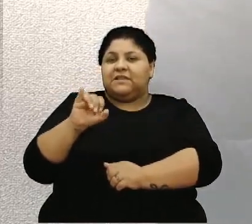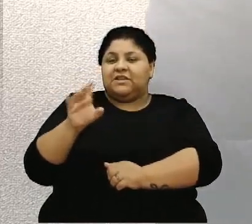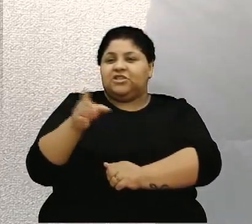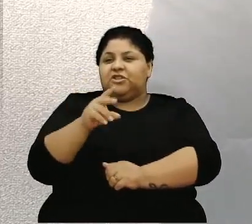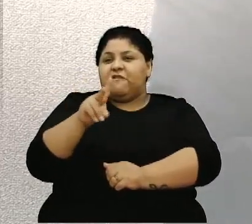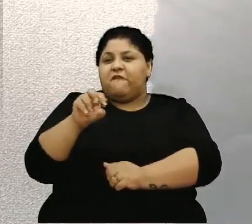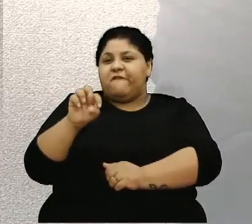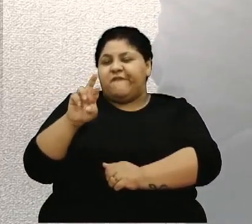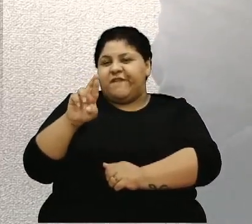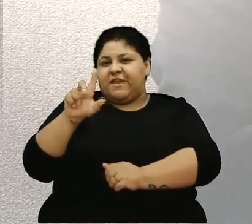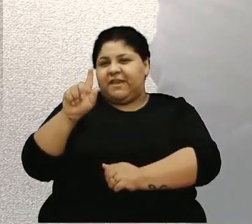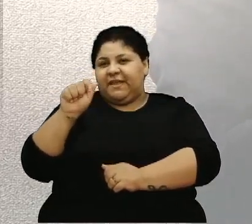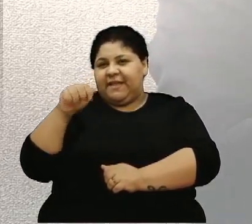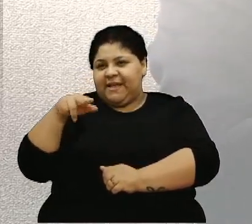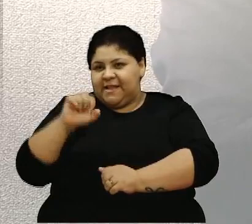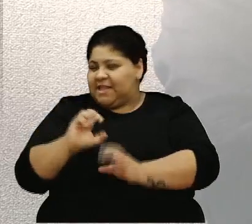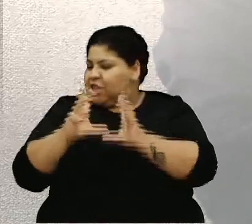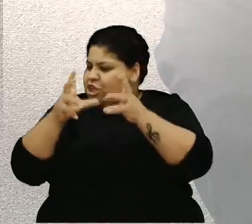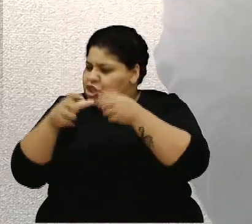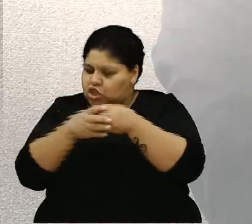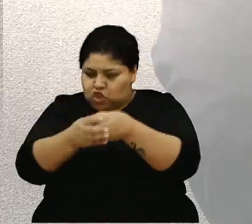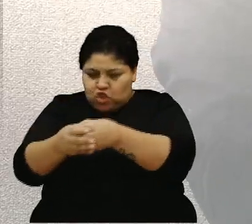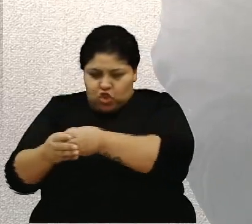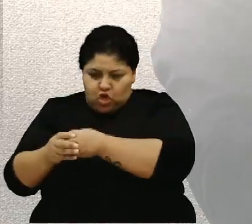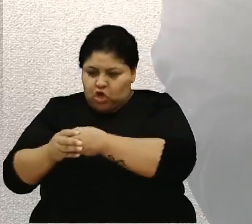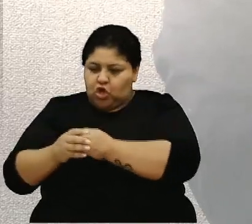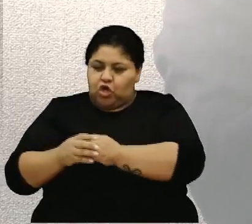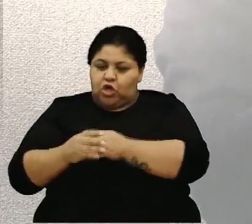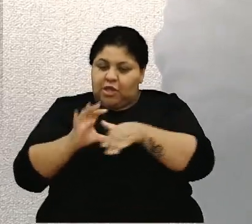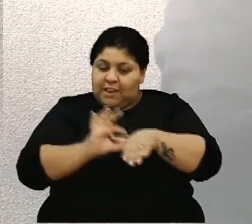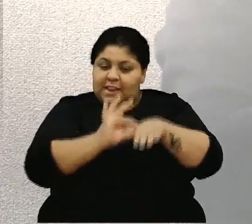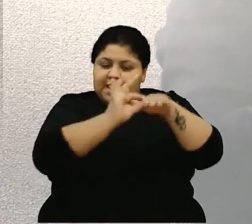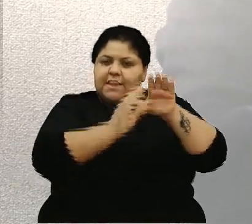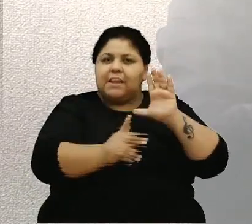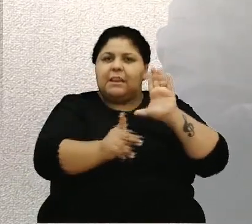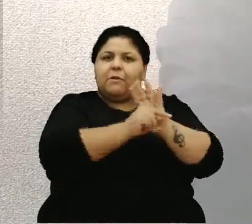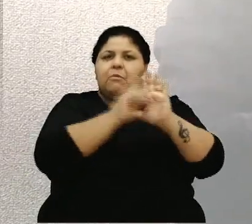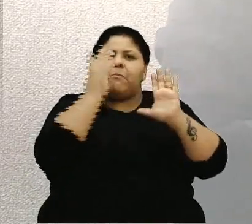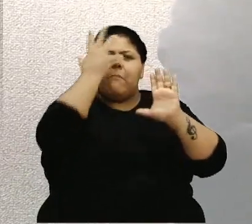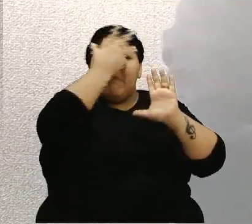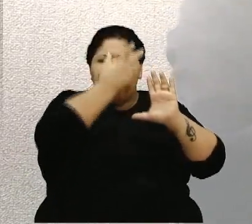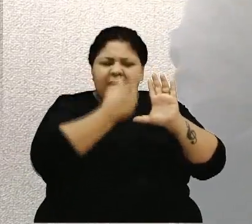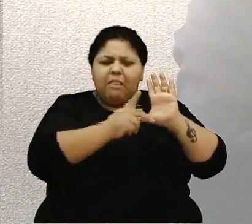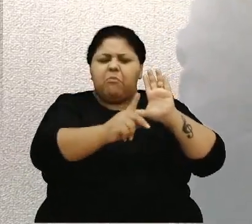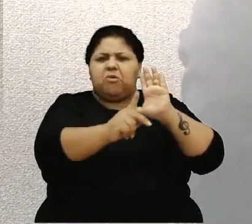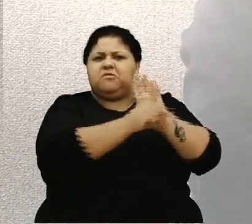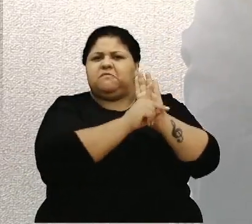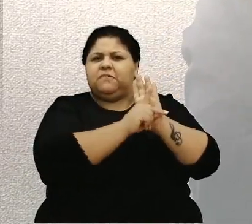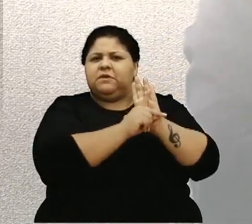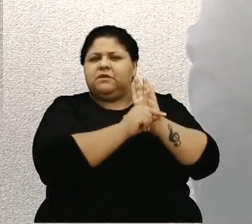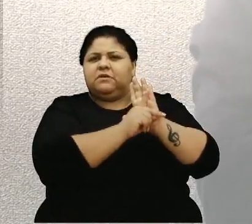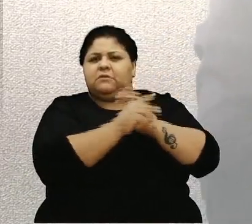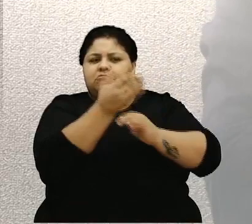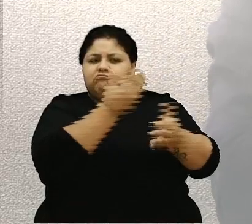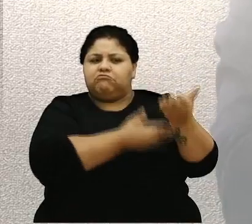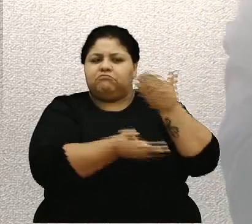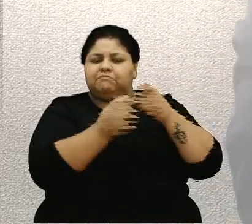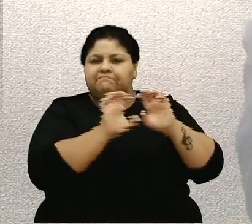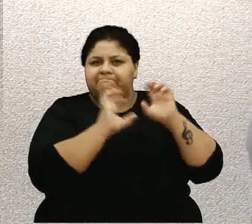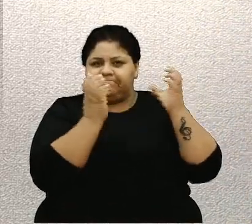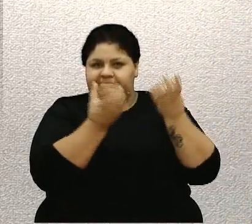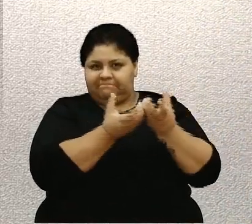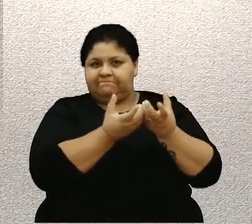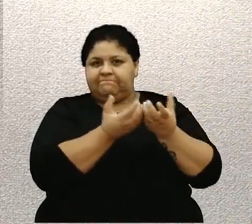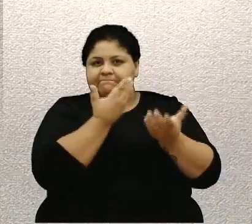equipe por estar à frente desse projeto, um belo projeto que vai atender essa comunidade